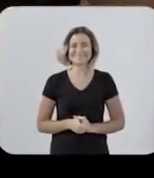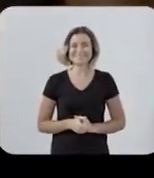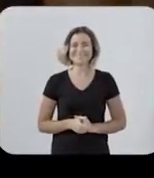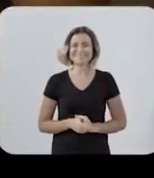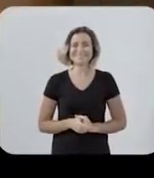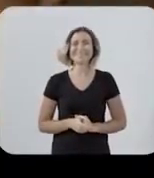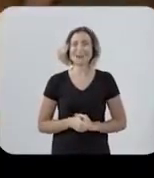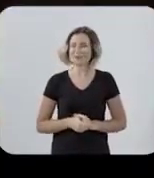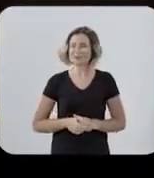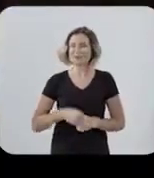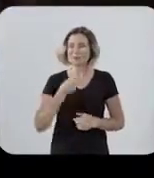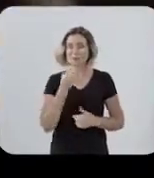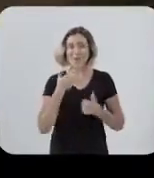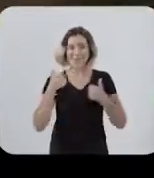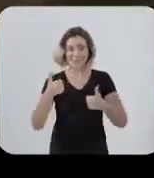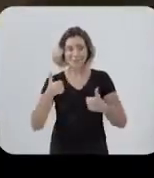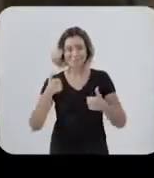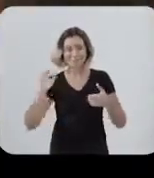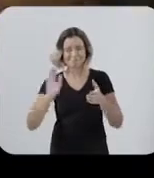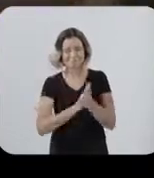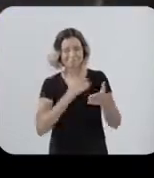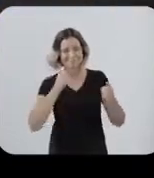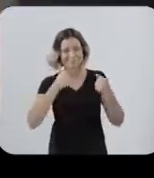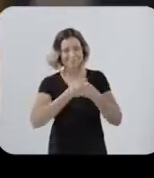Dá-lhe campeão. Chega, vamos aí.